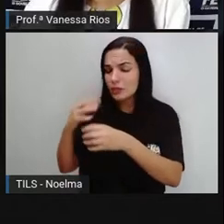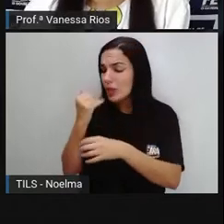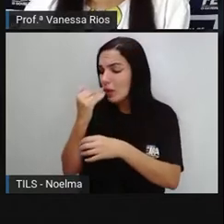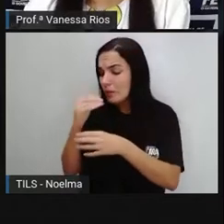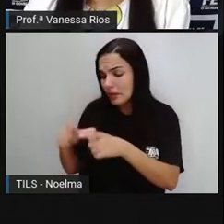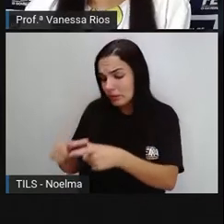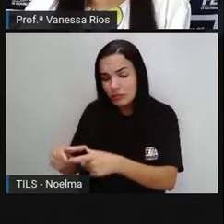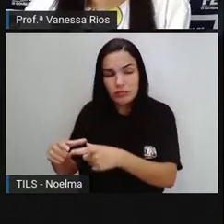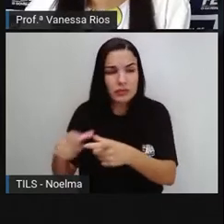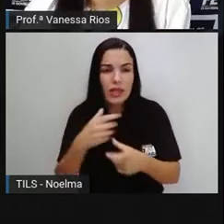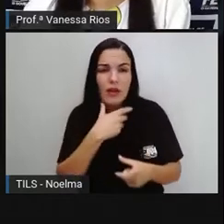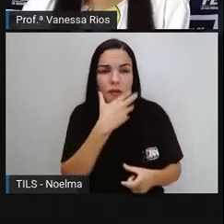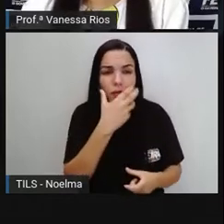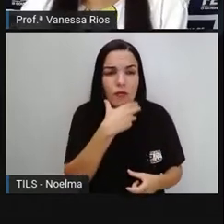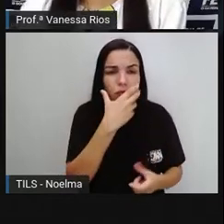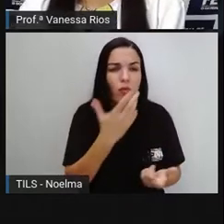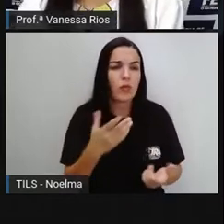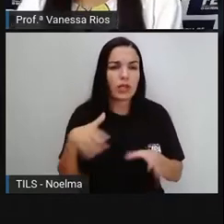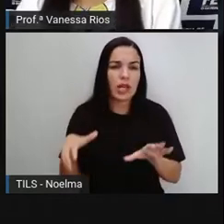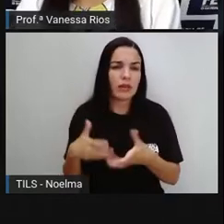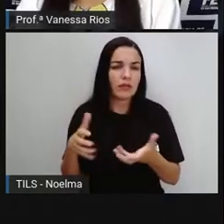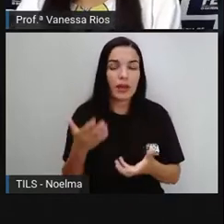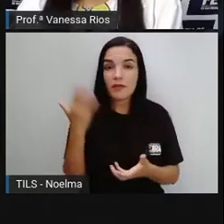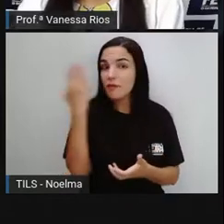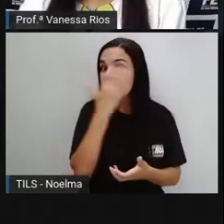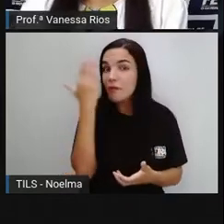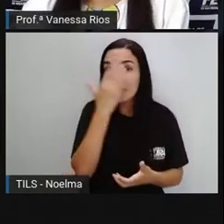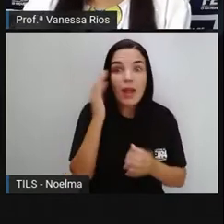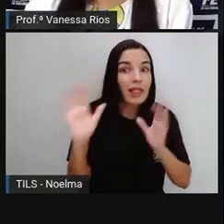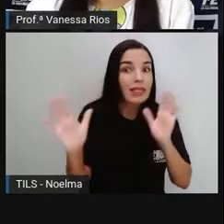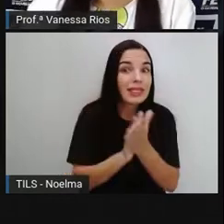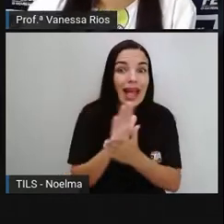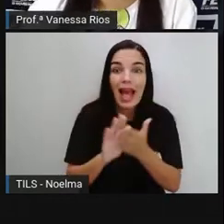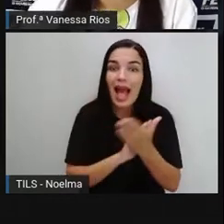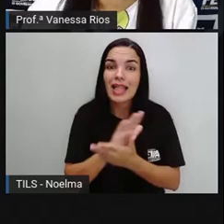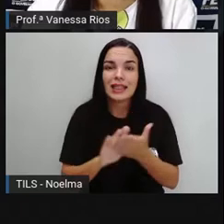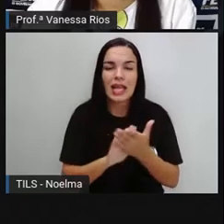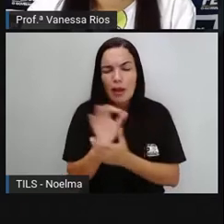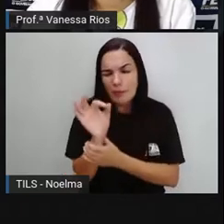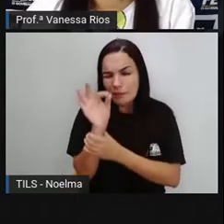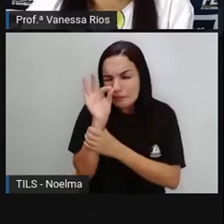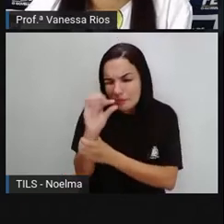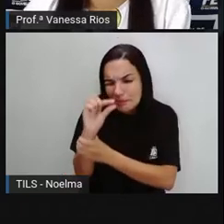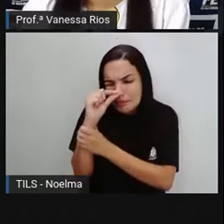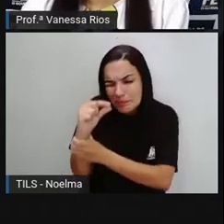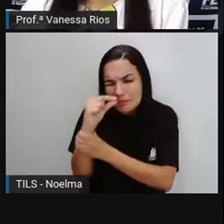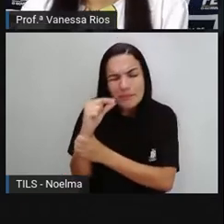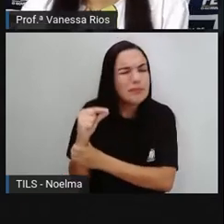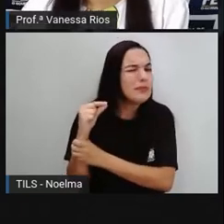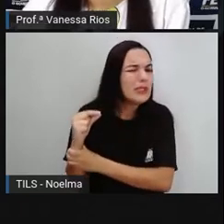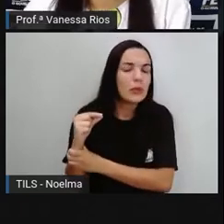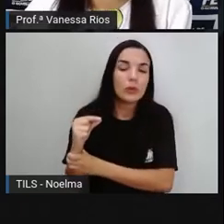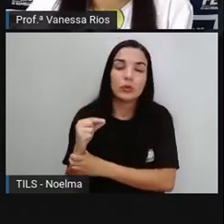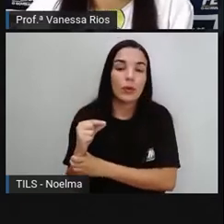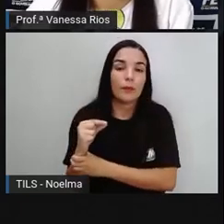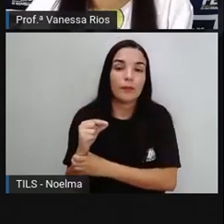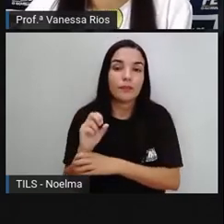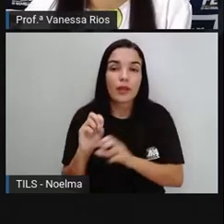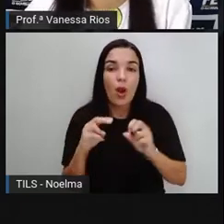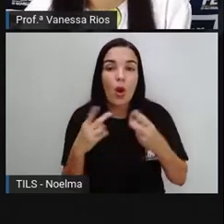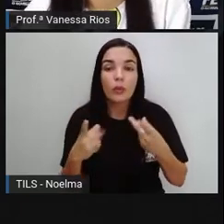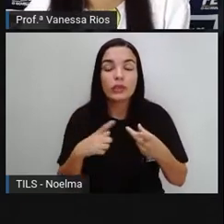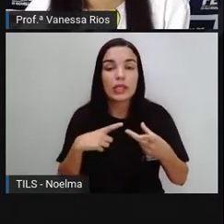são invisíveis aos nossos olhos. Porque são aí micro-organismos ou estão aí